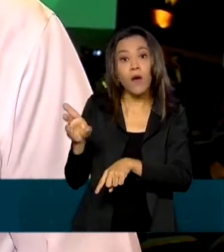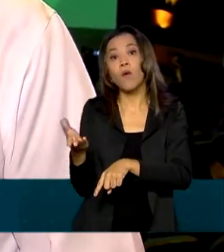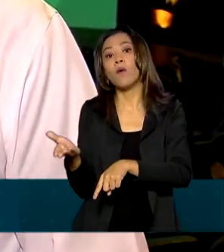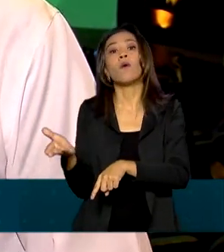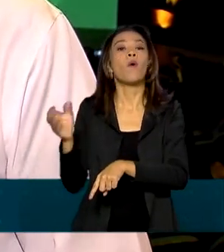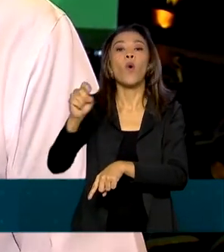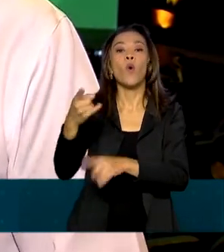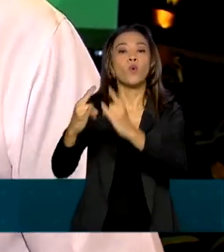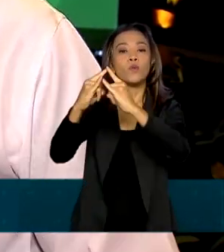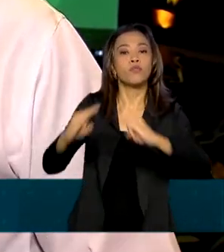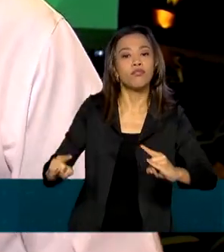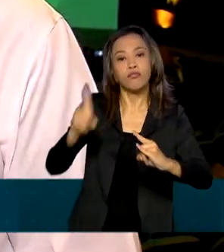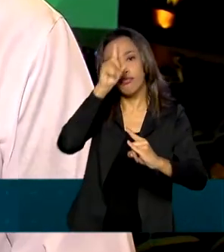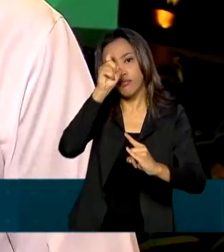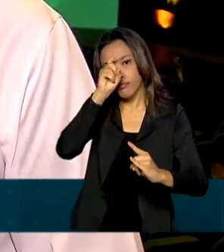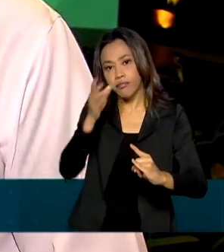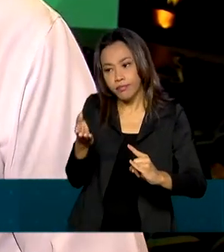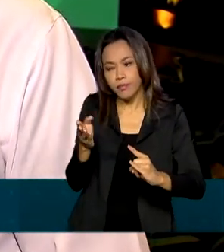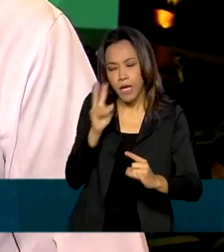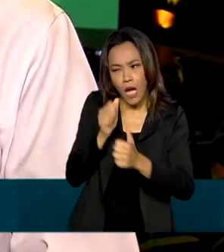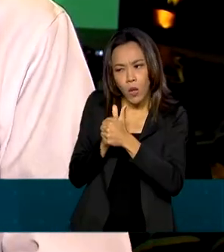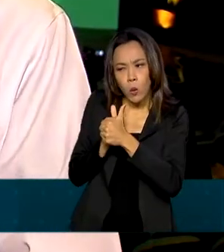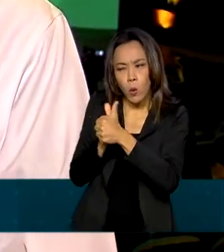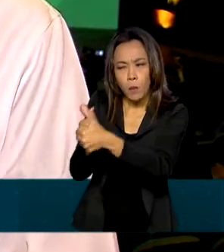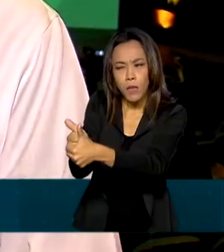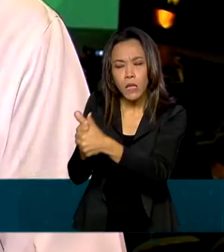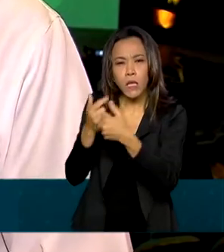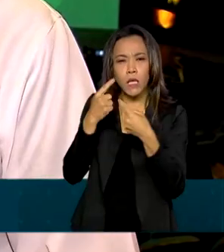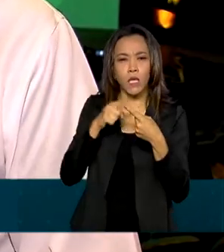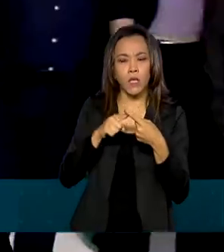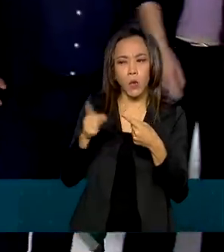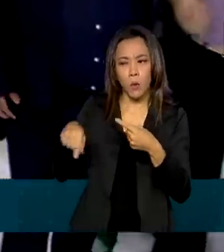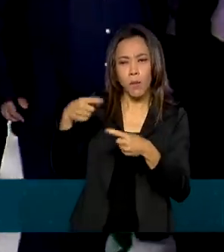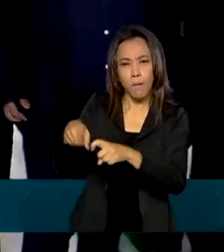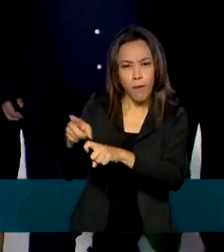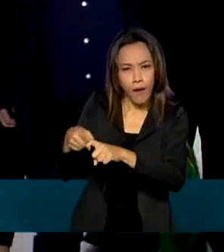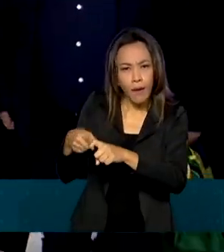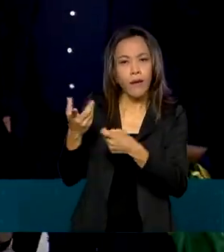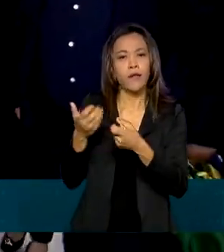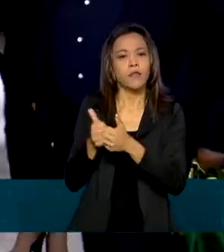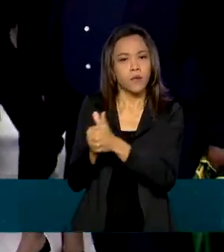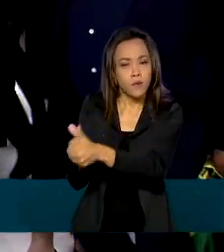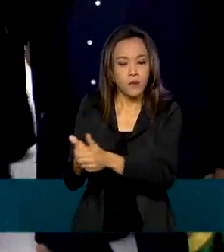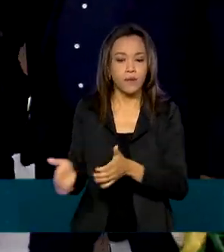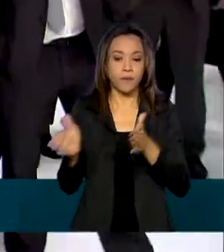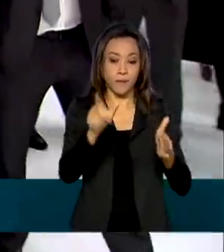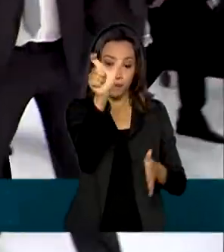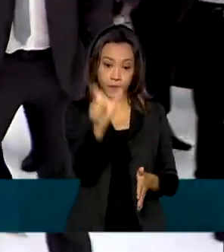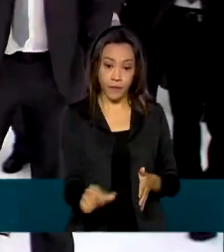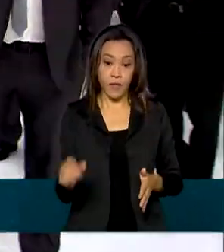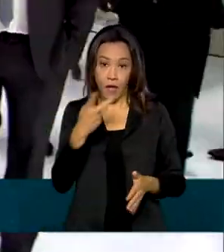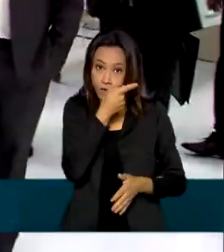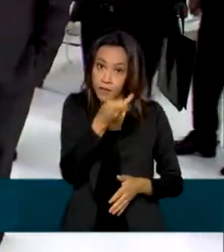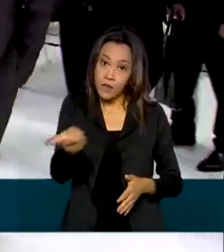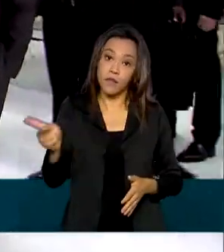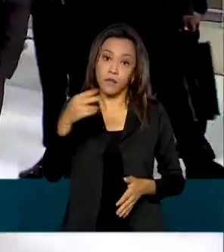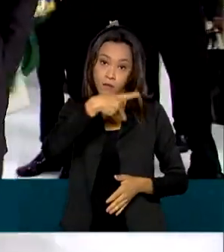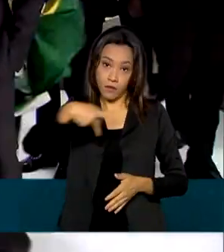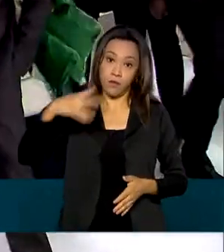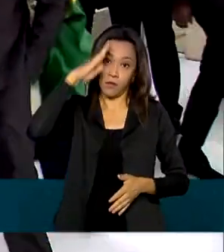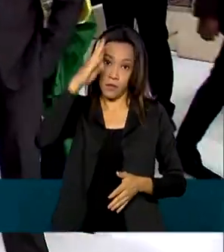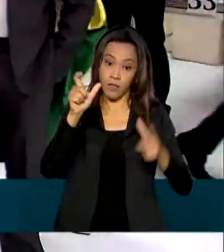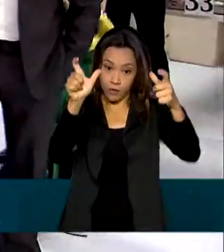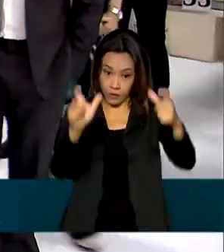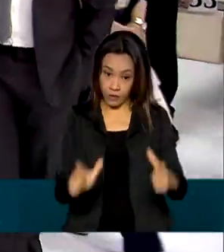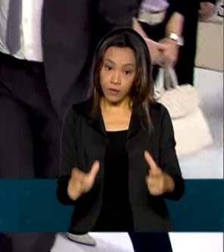campanha, com acompanhamento, passando pelo médico. A visita do presidente pelo Centro Avançado de Tratamento a Covid